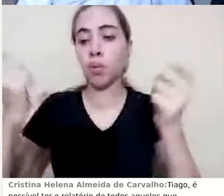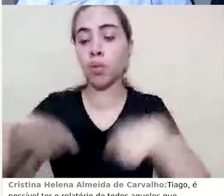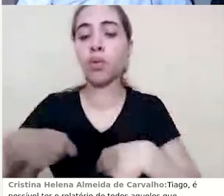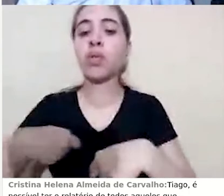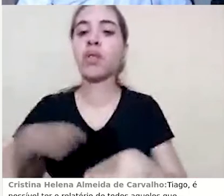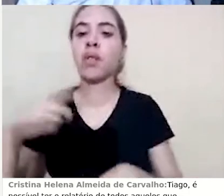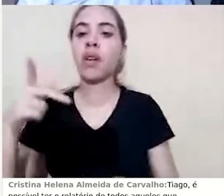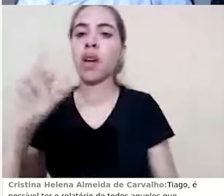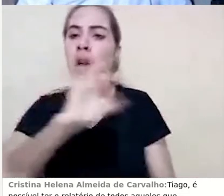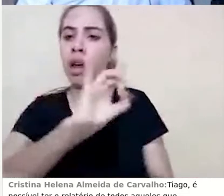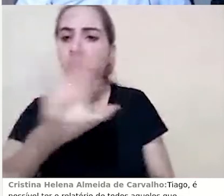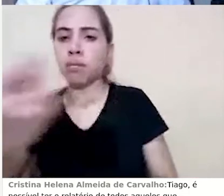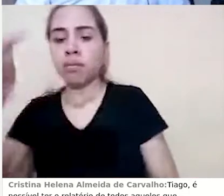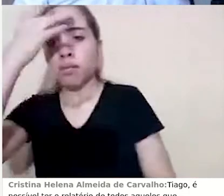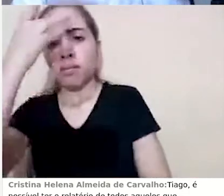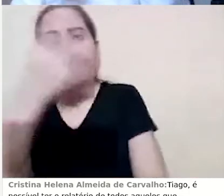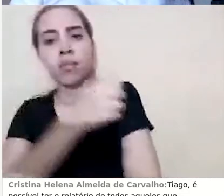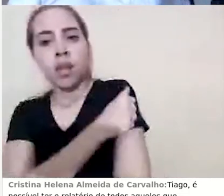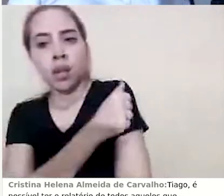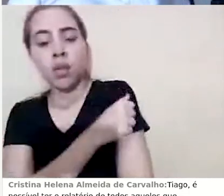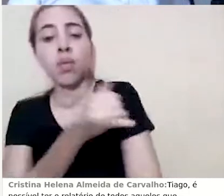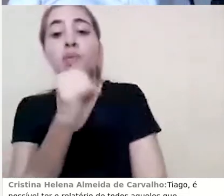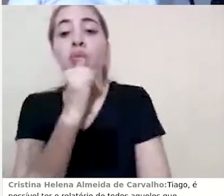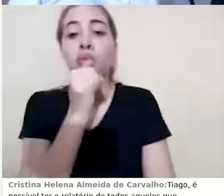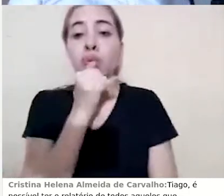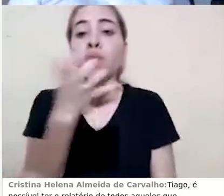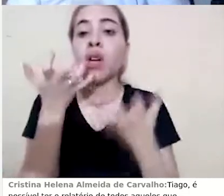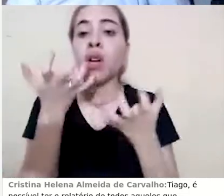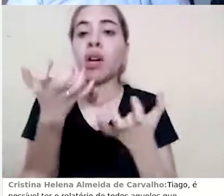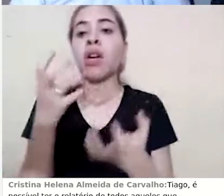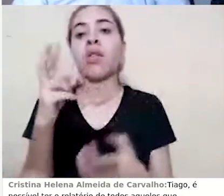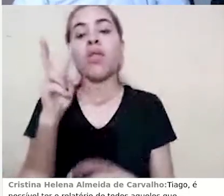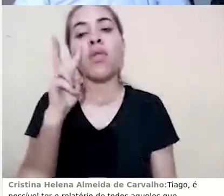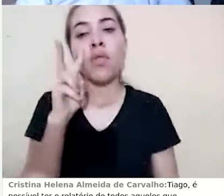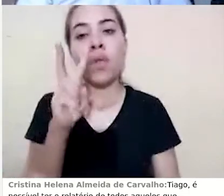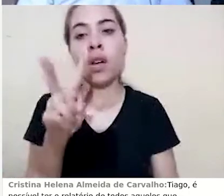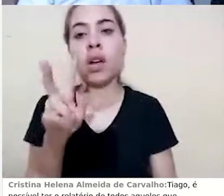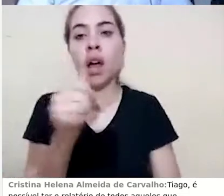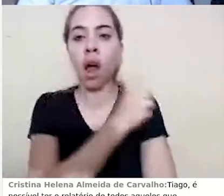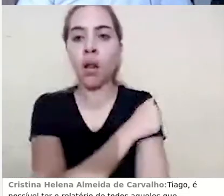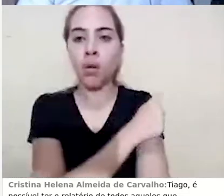participante, então eu quero, por exemplo, identificar um aluno